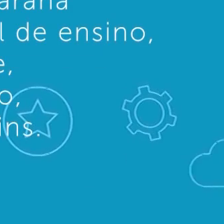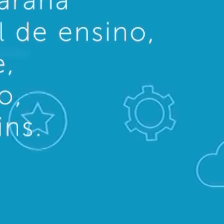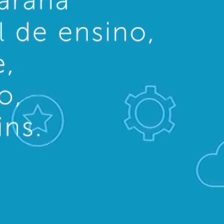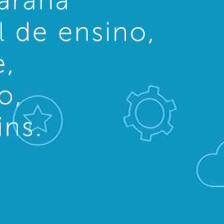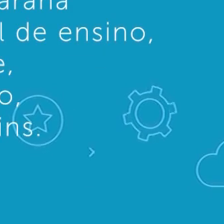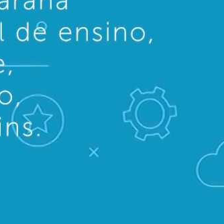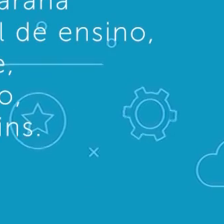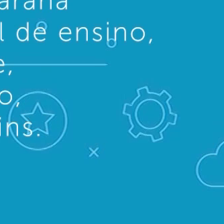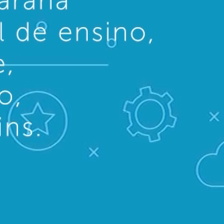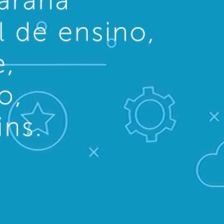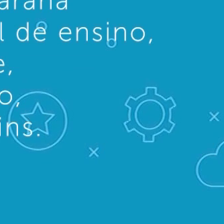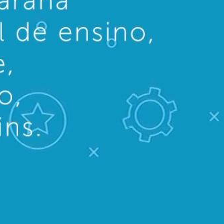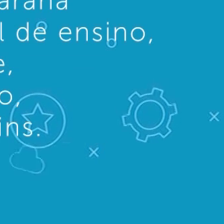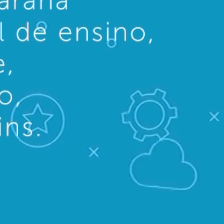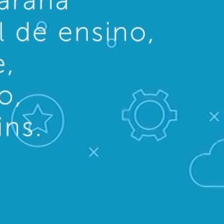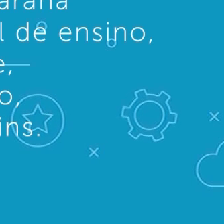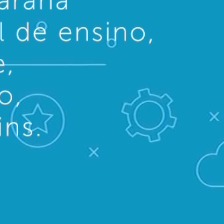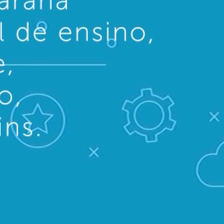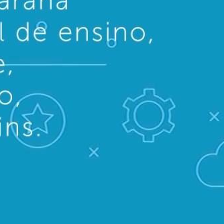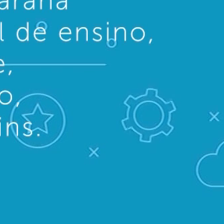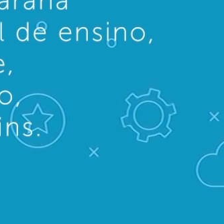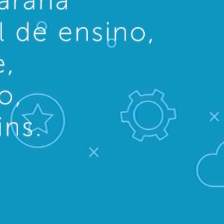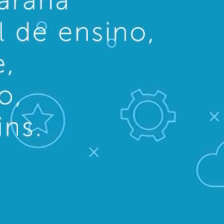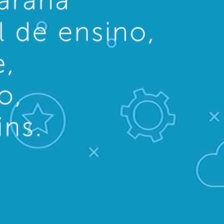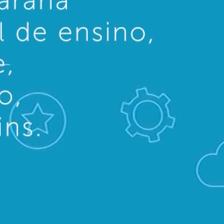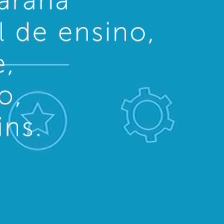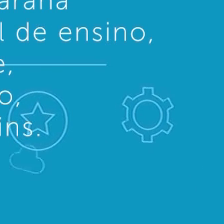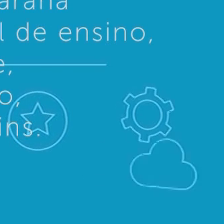Negri